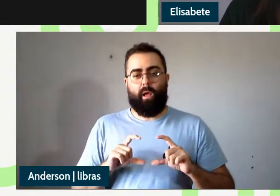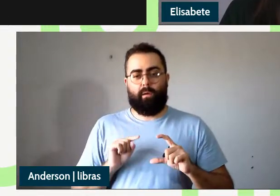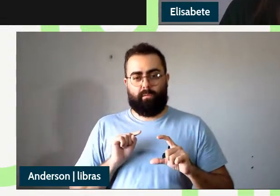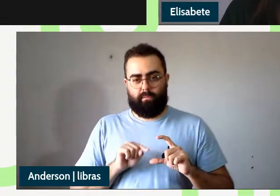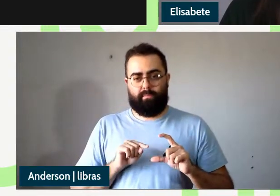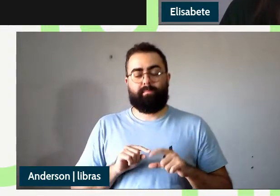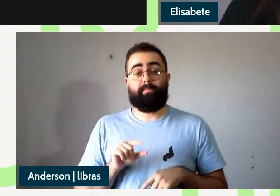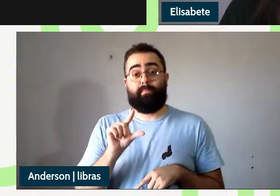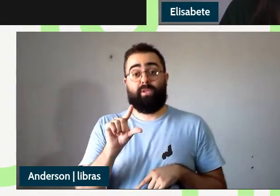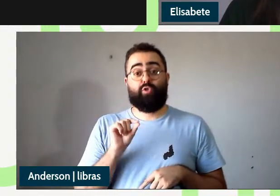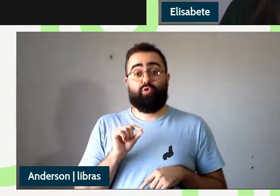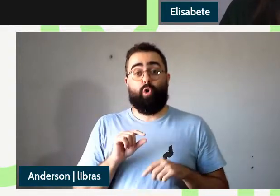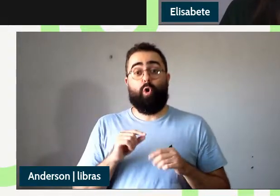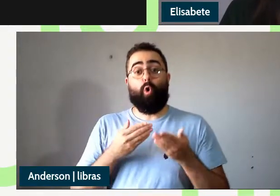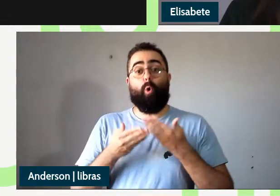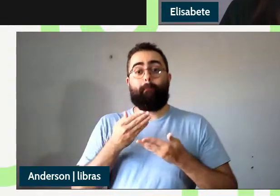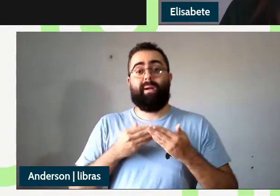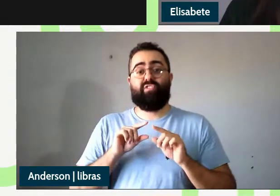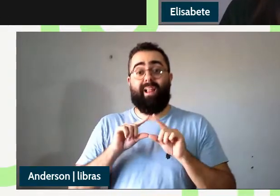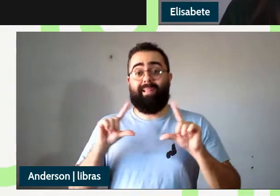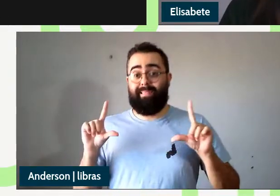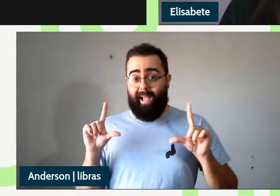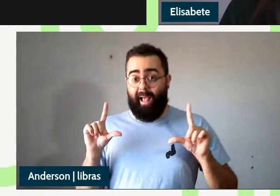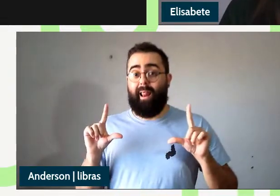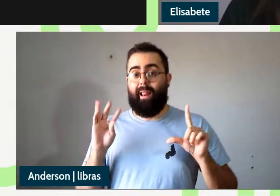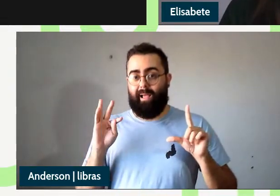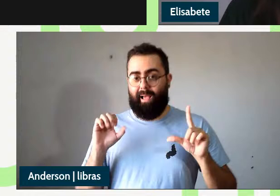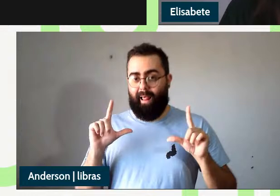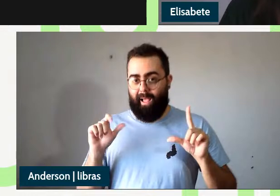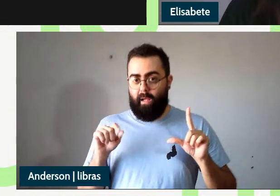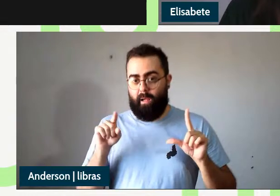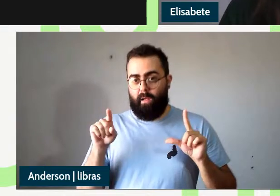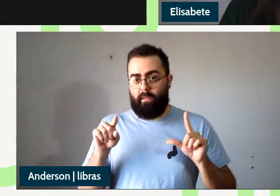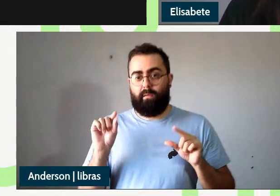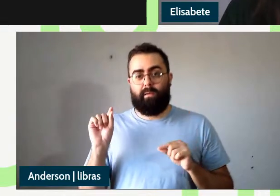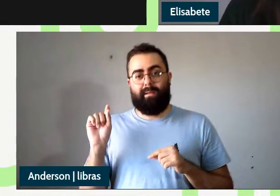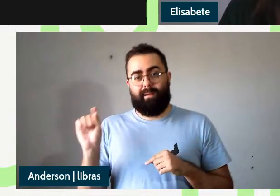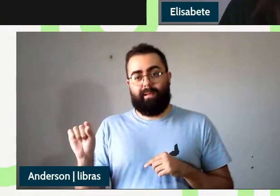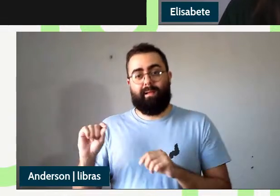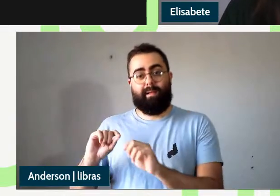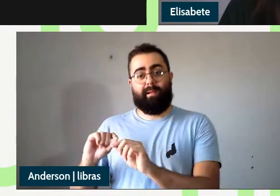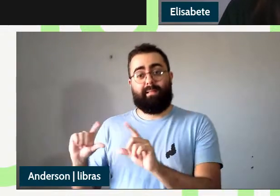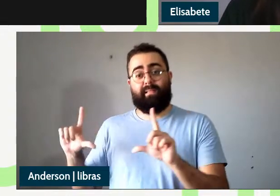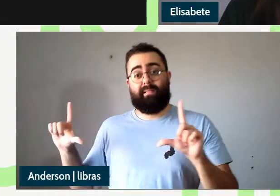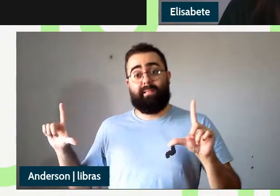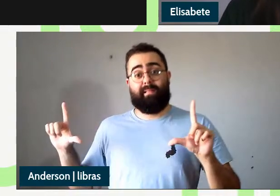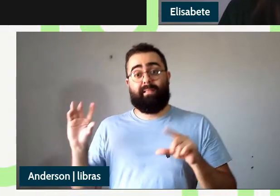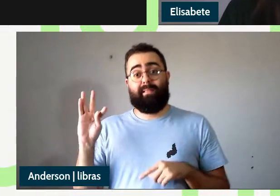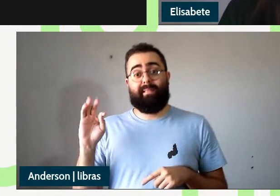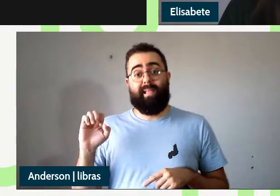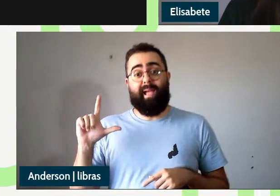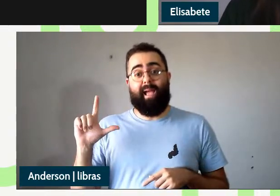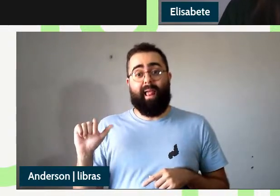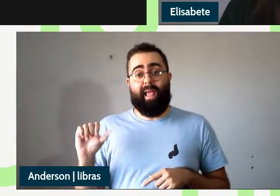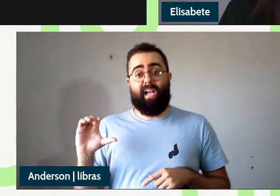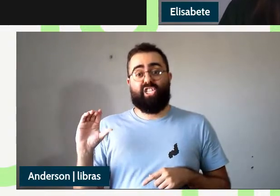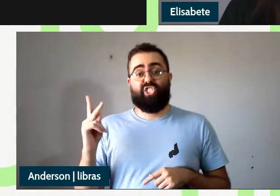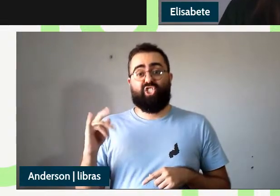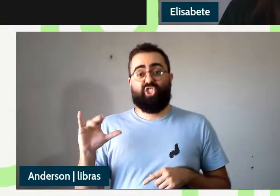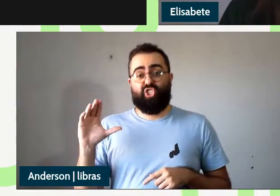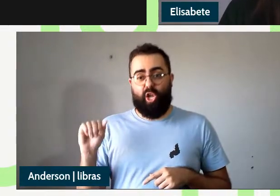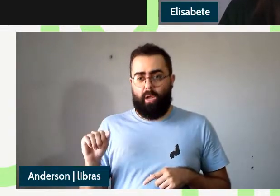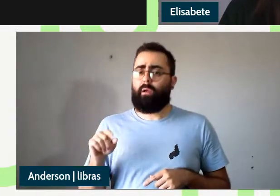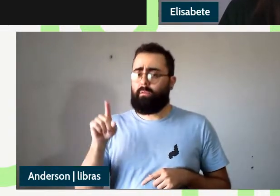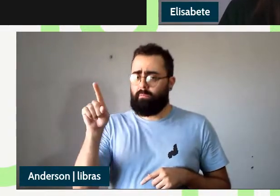sim aí vai aparecer tela cheia janela aí a senhora pode botar em tela cheia e seleciona seu